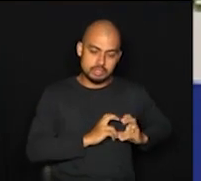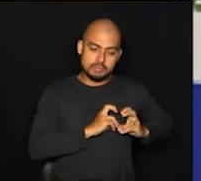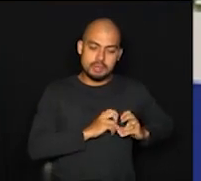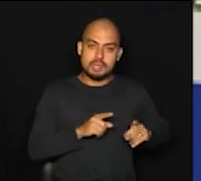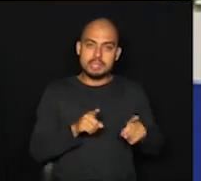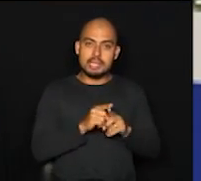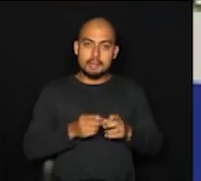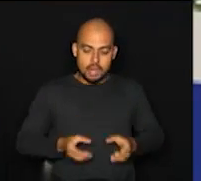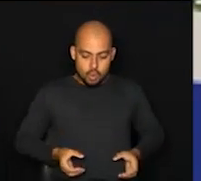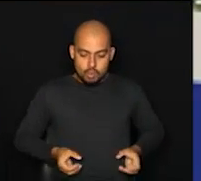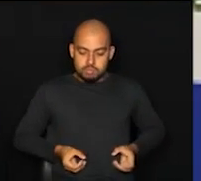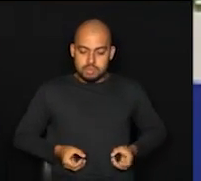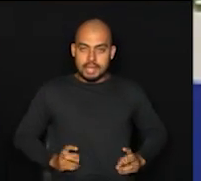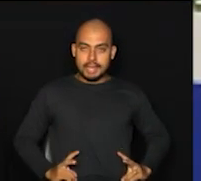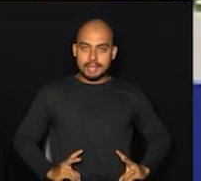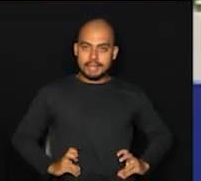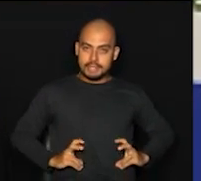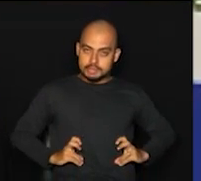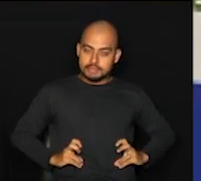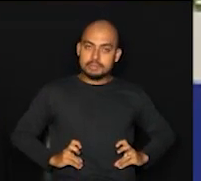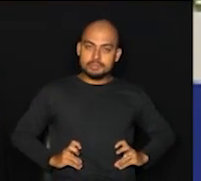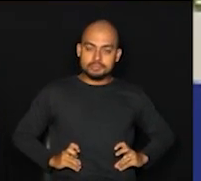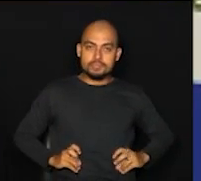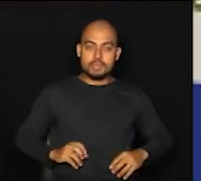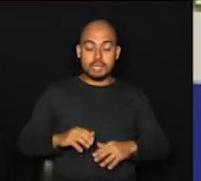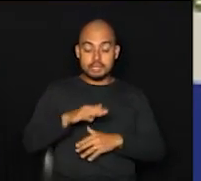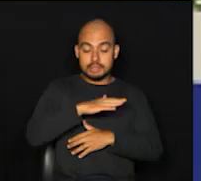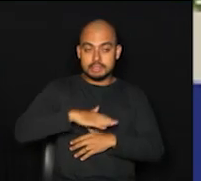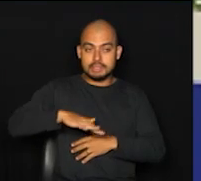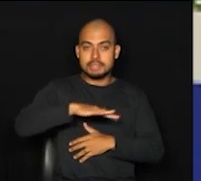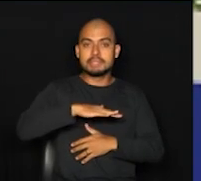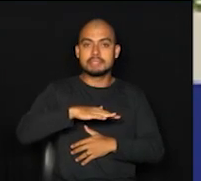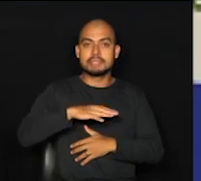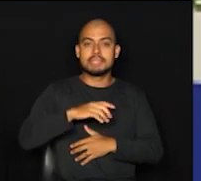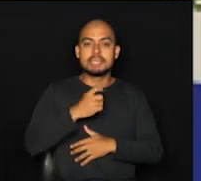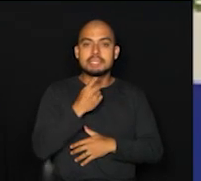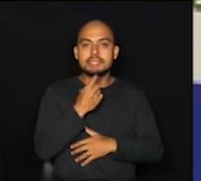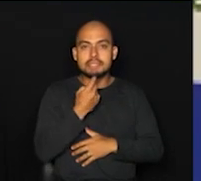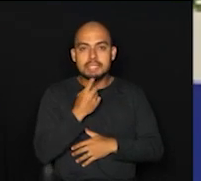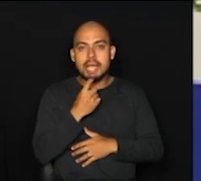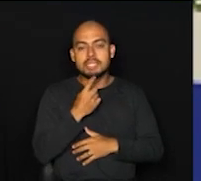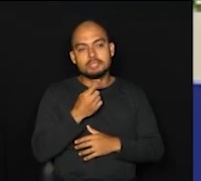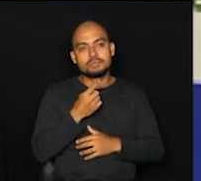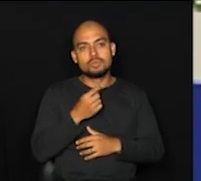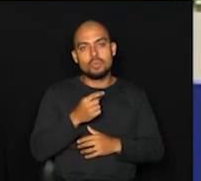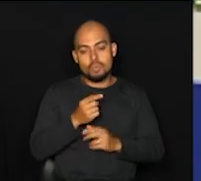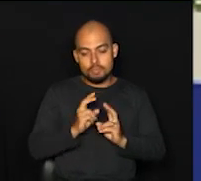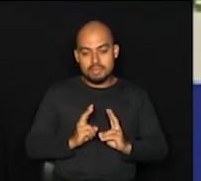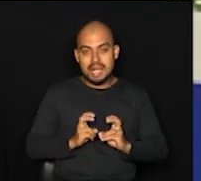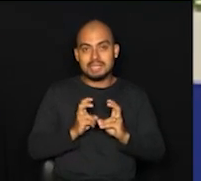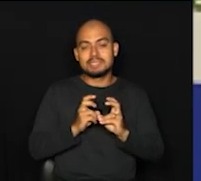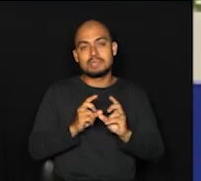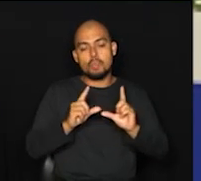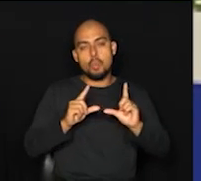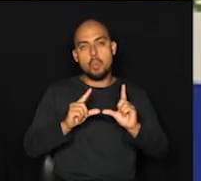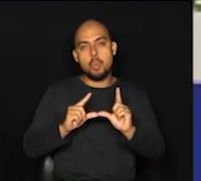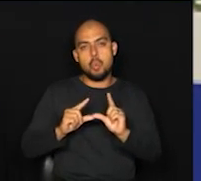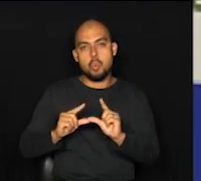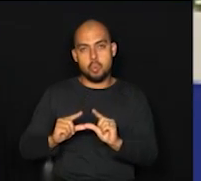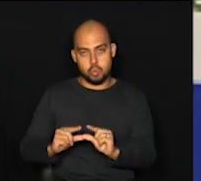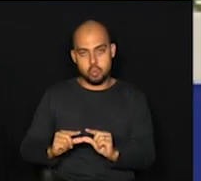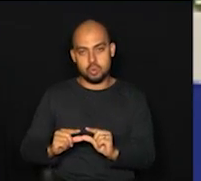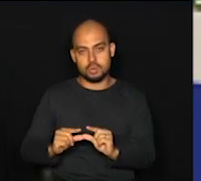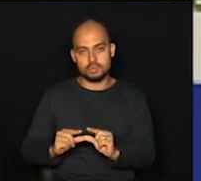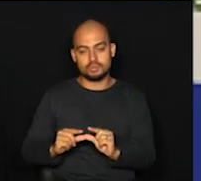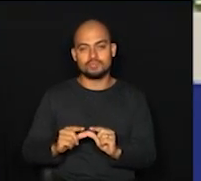O câncer de colo uterino, na nossa cidade, ele se reduziu drasticamente. Ele não aparece entre as 10 causas de